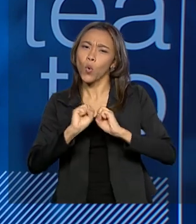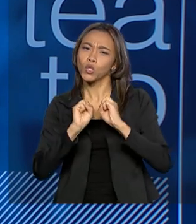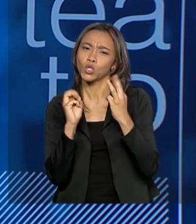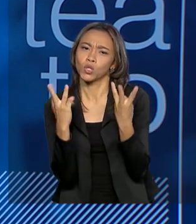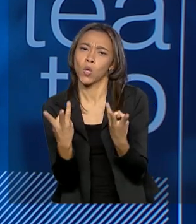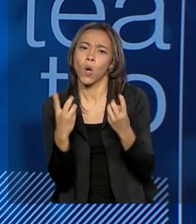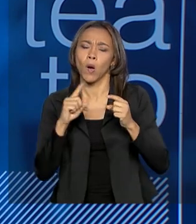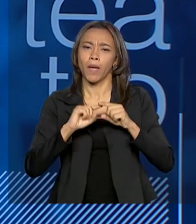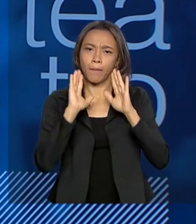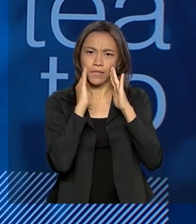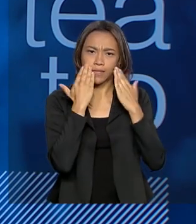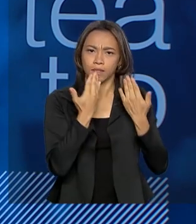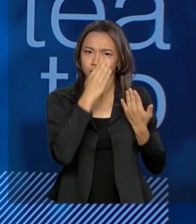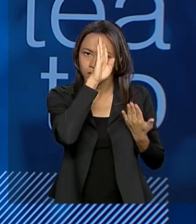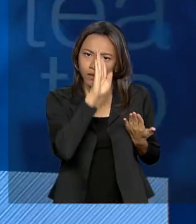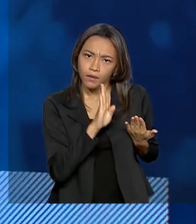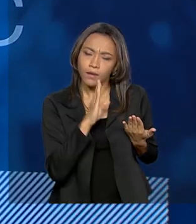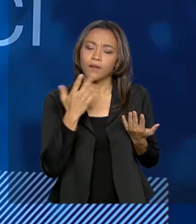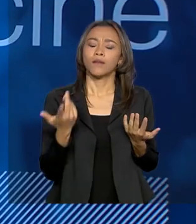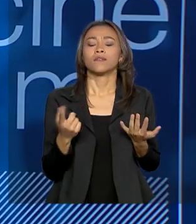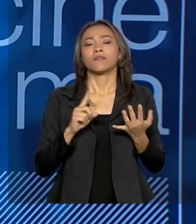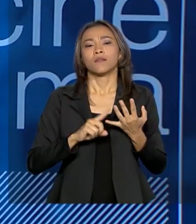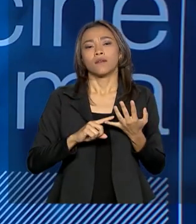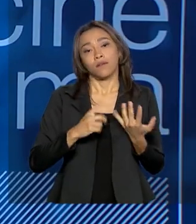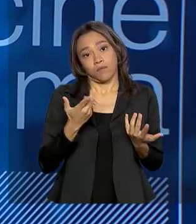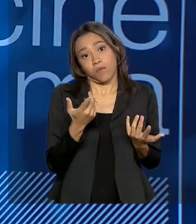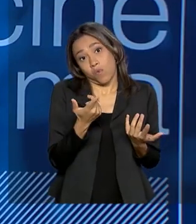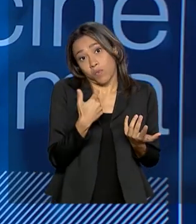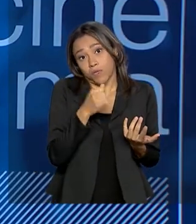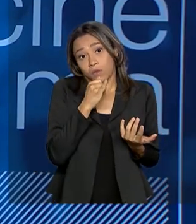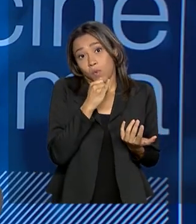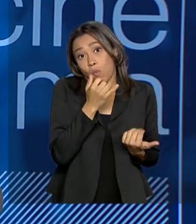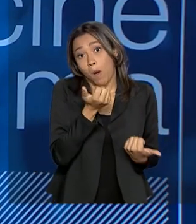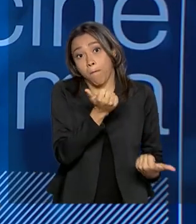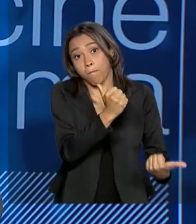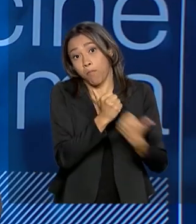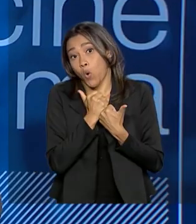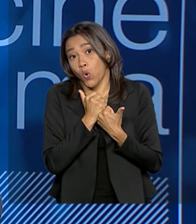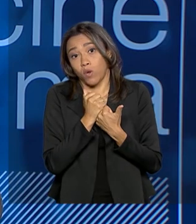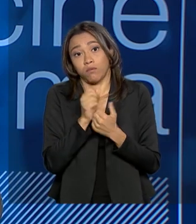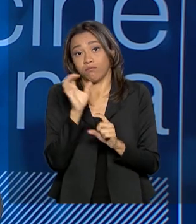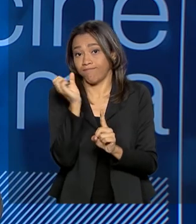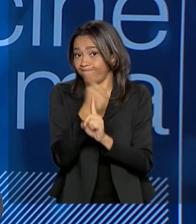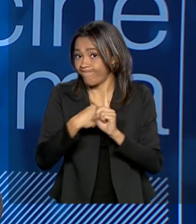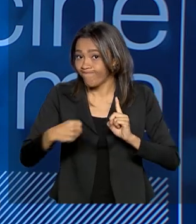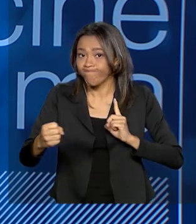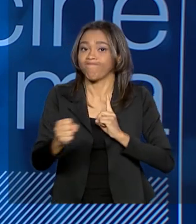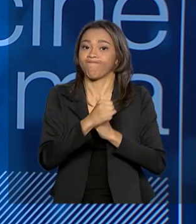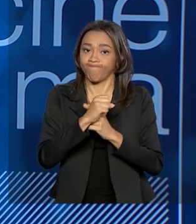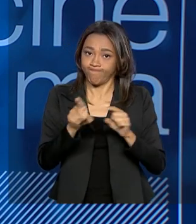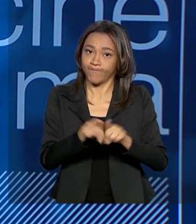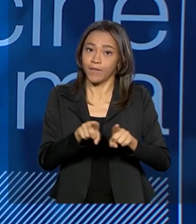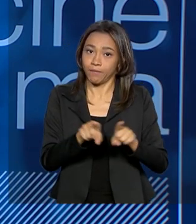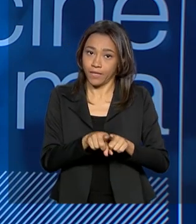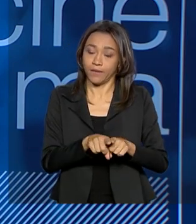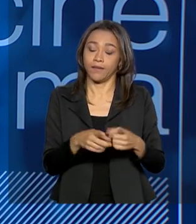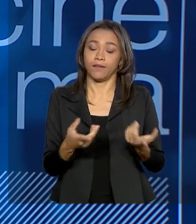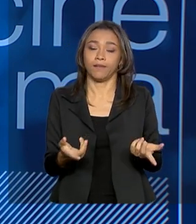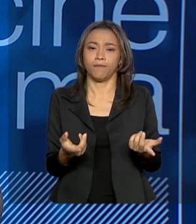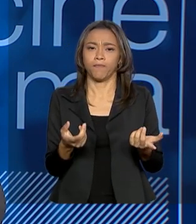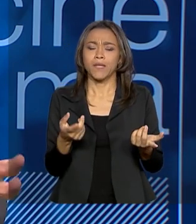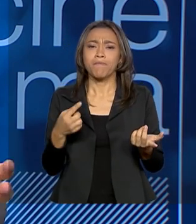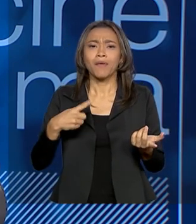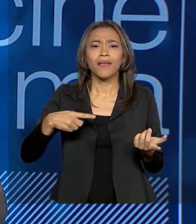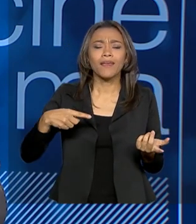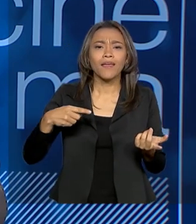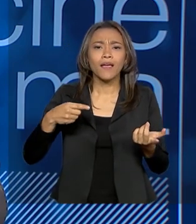gratuitas como contrapartida social para quem recebe dinheiro da Lei Rouanet, de modo a tornar o